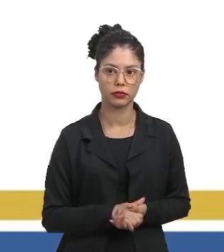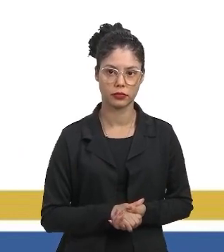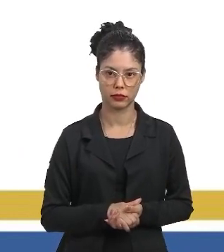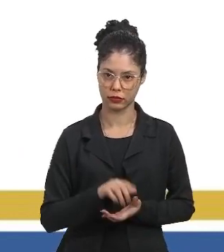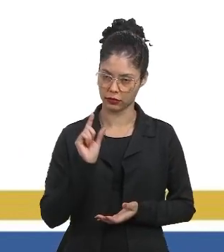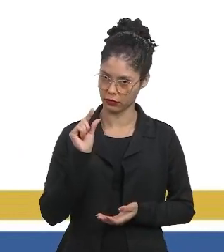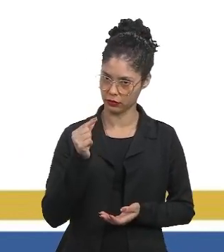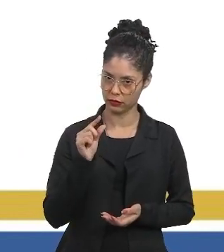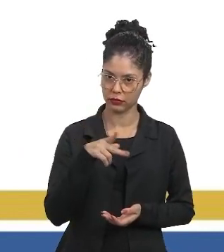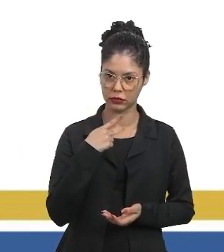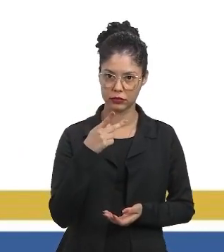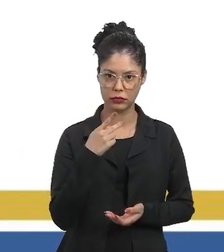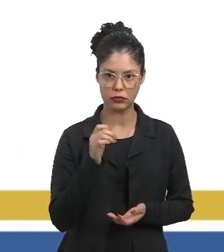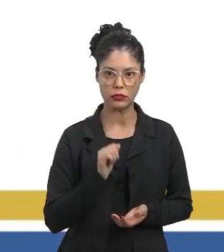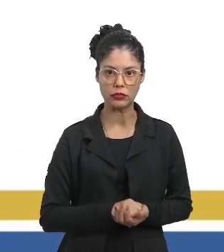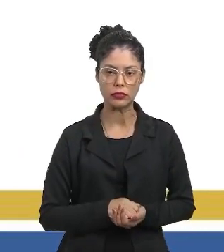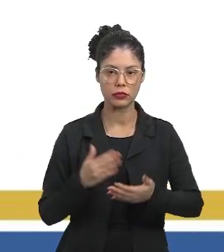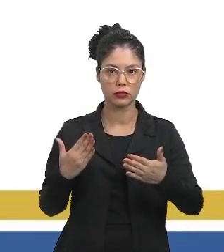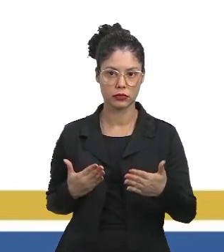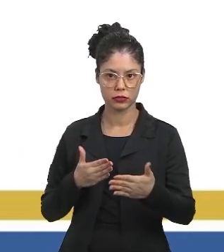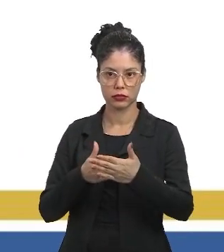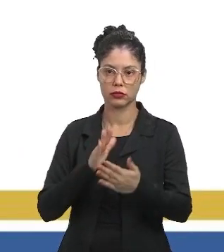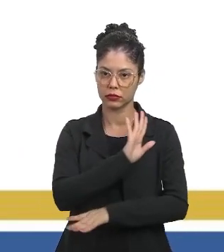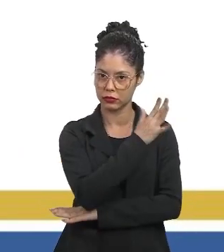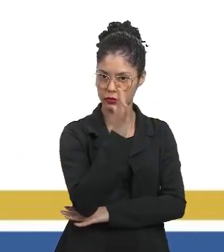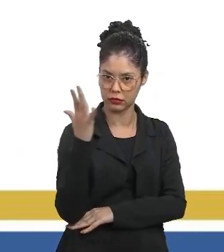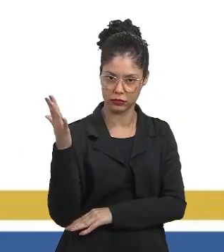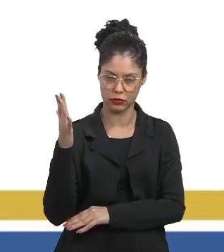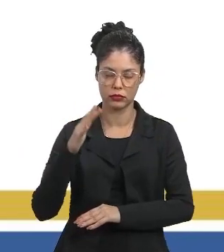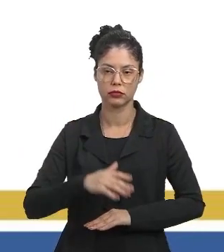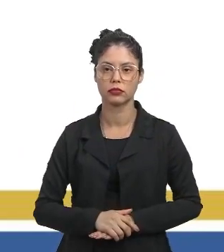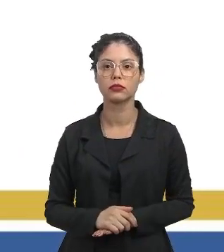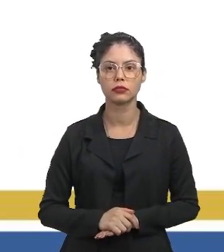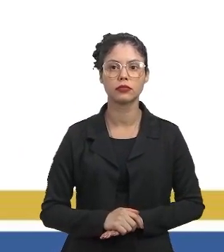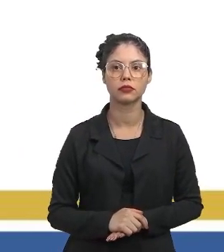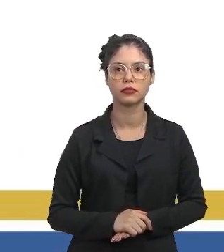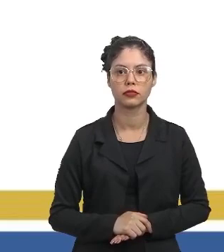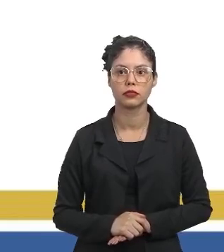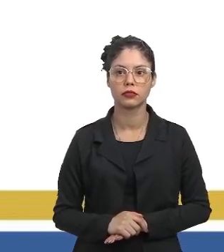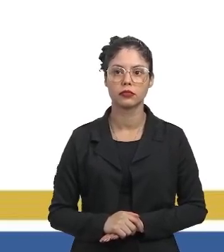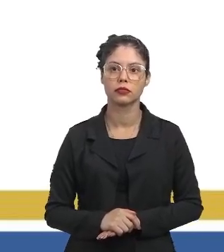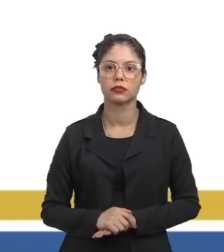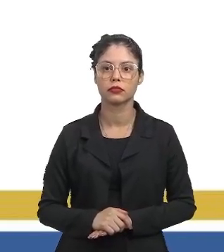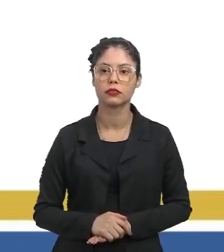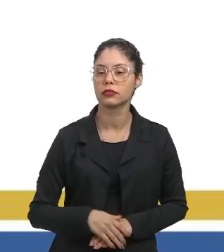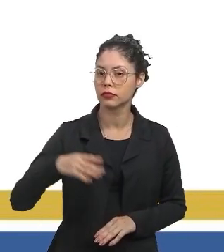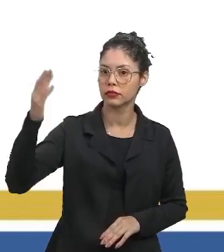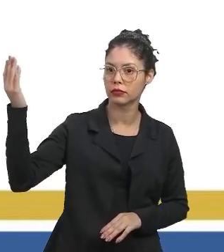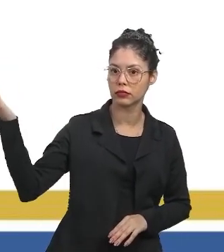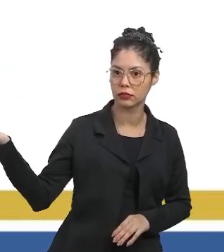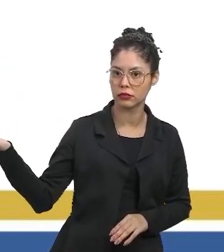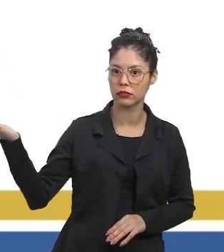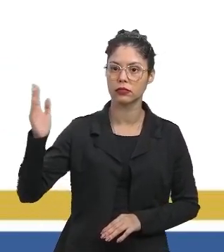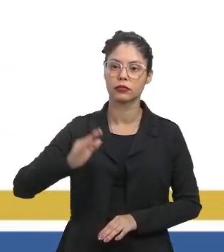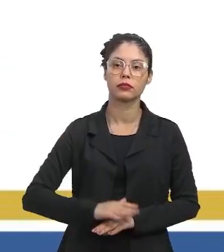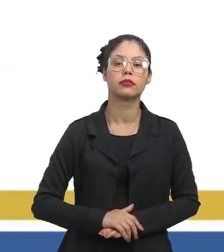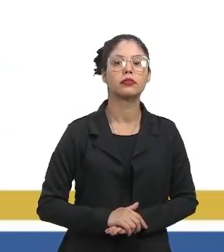falar um pouquinho para vocês sobre impactos ambientais. Aqui vocês veem